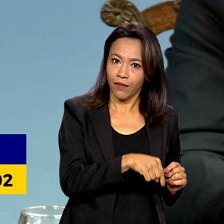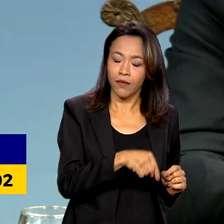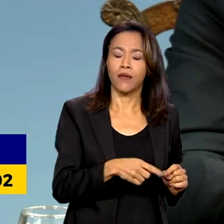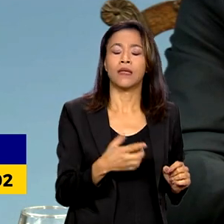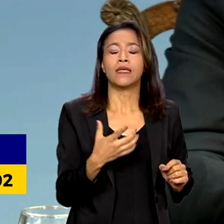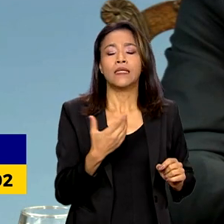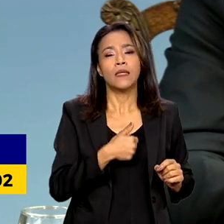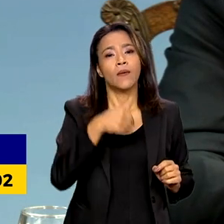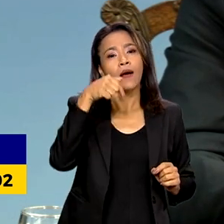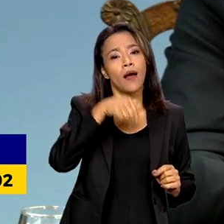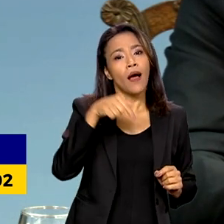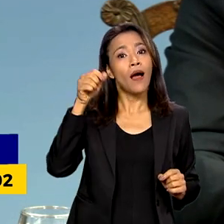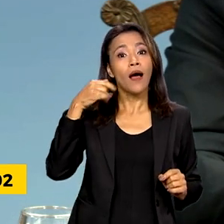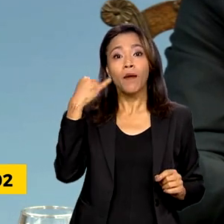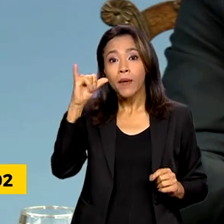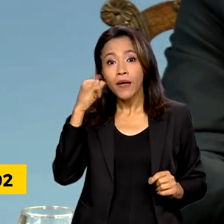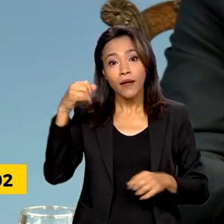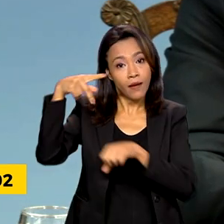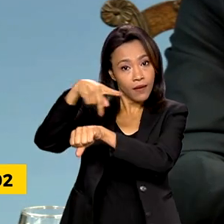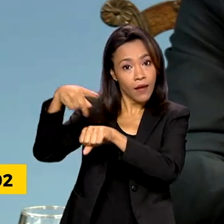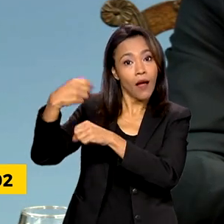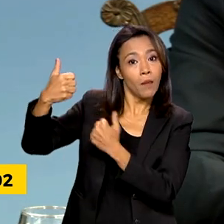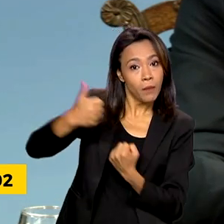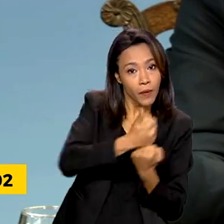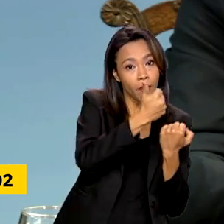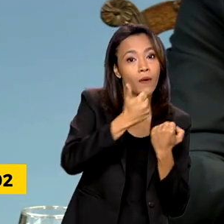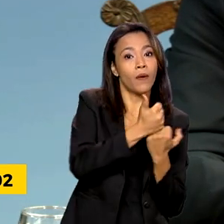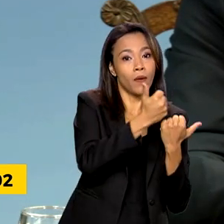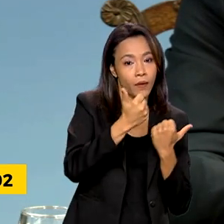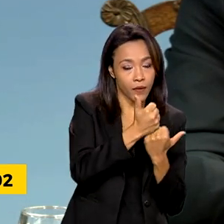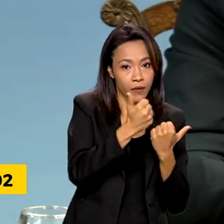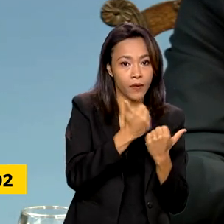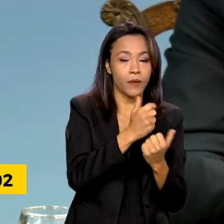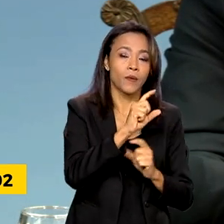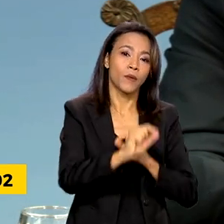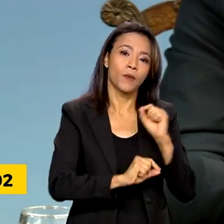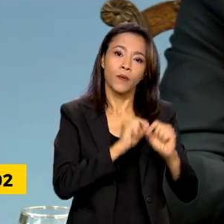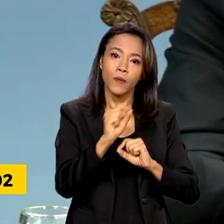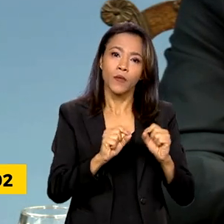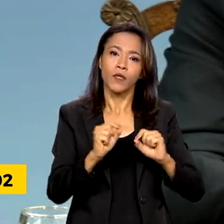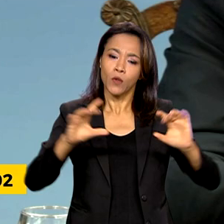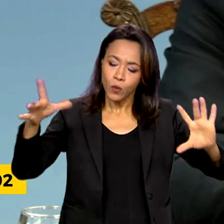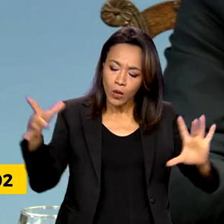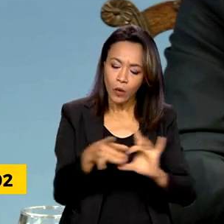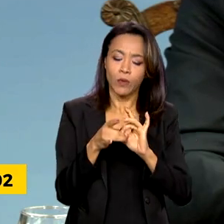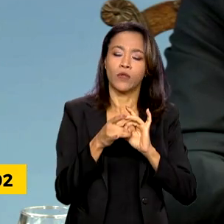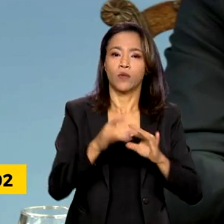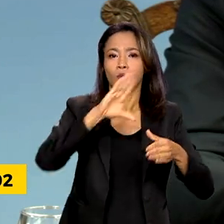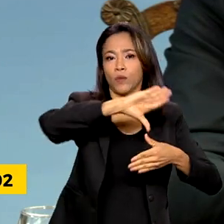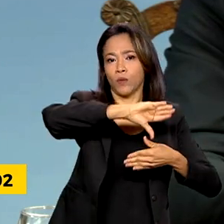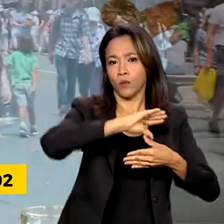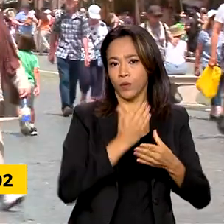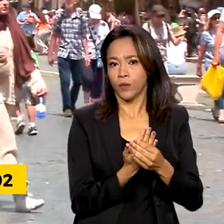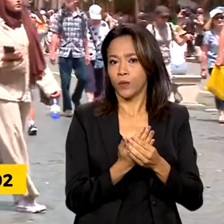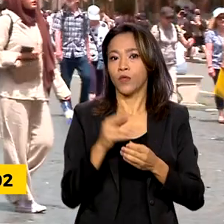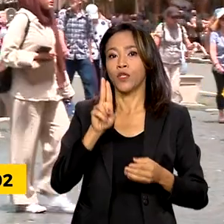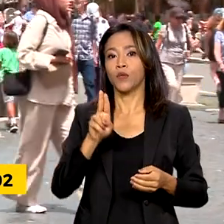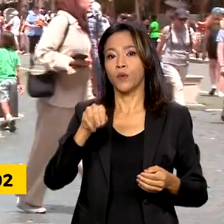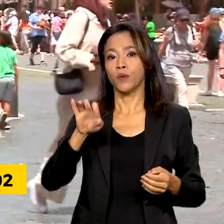dos países que apoiam vivamente a conclusão do acordo Mercosul-União Europeia.